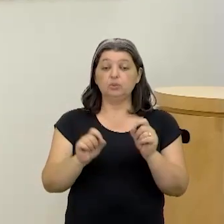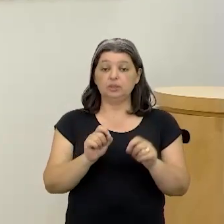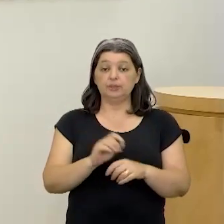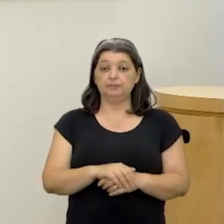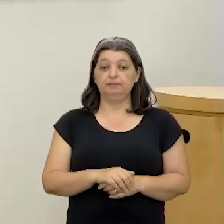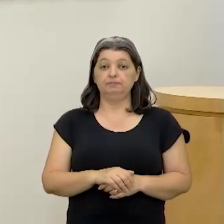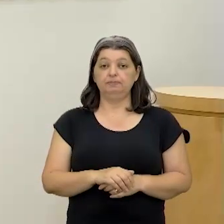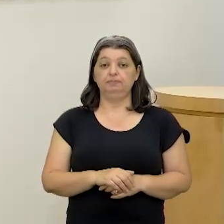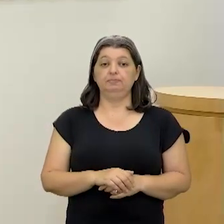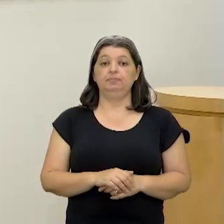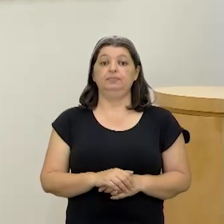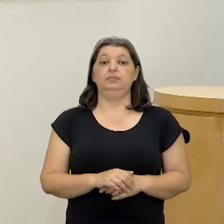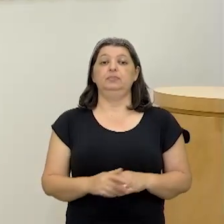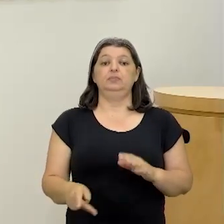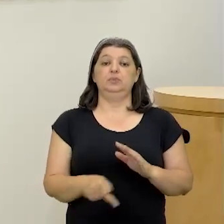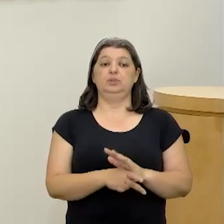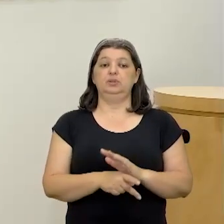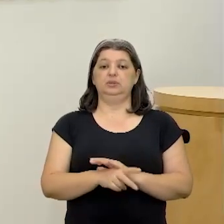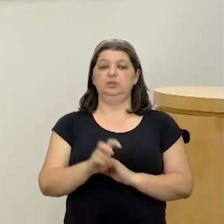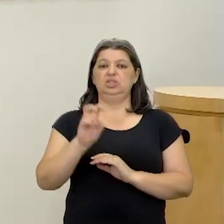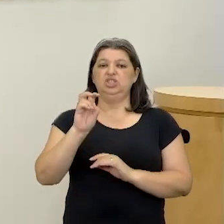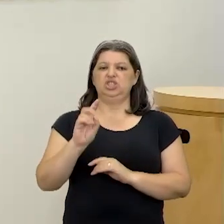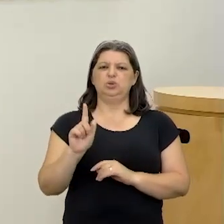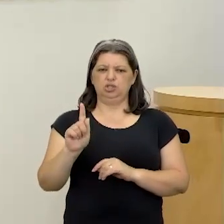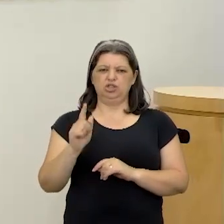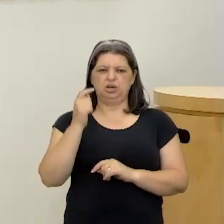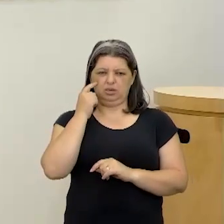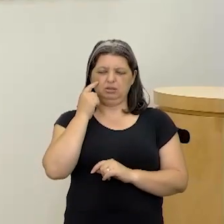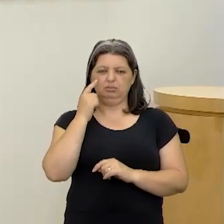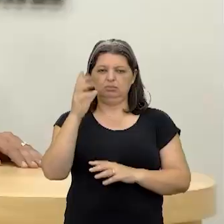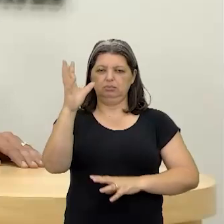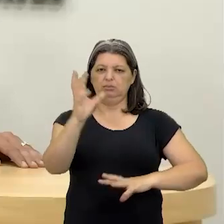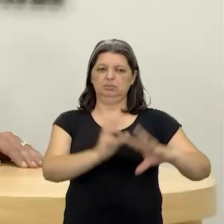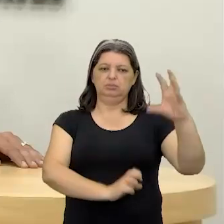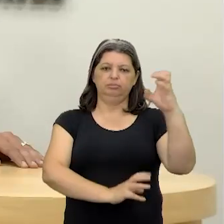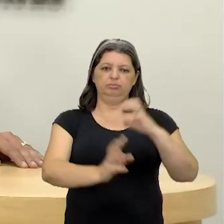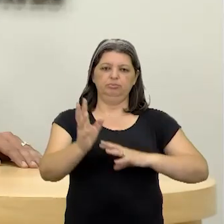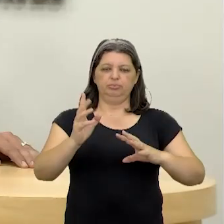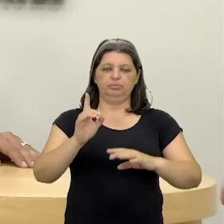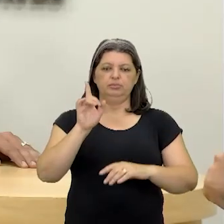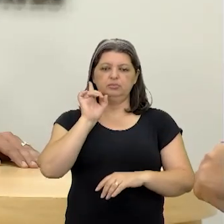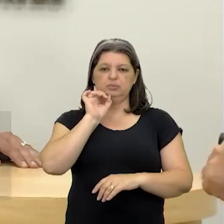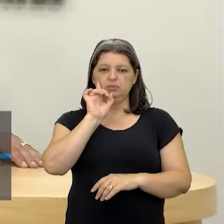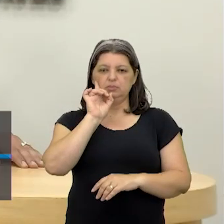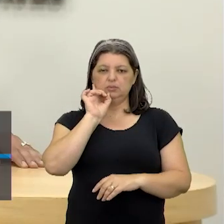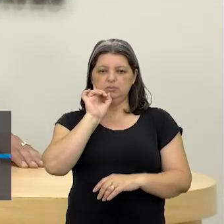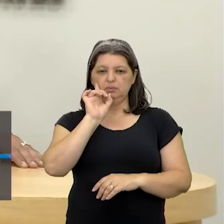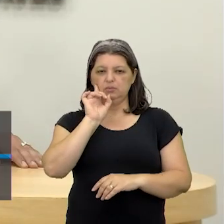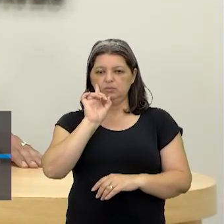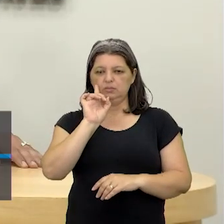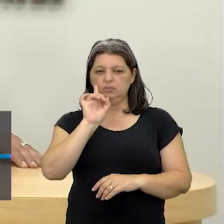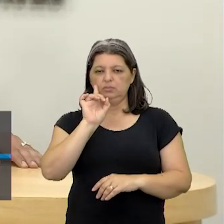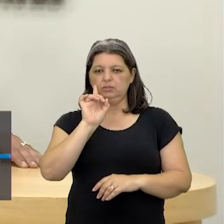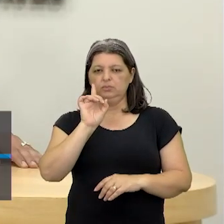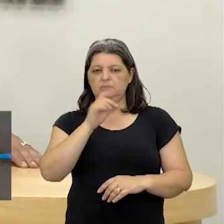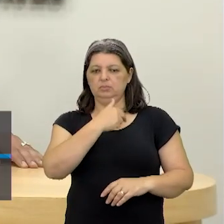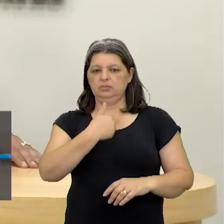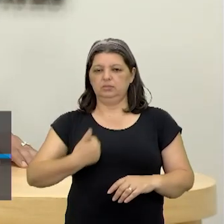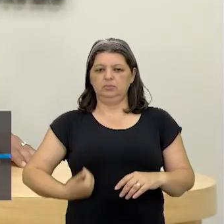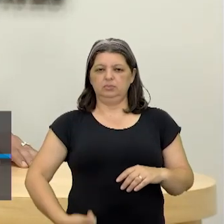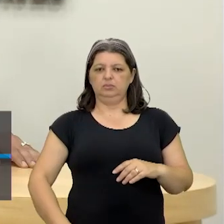dessa treta é o domínio do 5G. O senhor comentou aqui, China e Estados Unidos, professor aqui Benedito, né? Na disputa pela